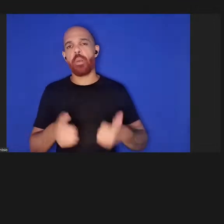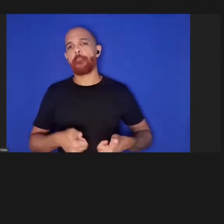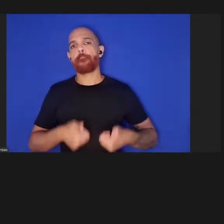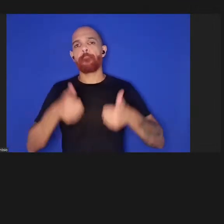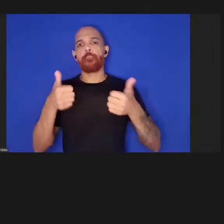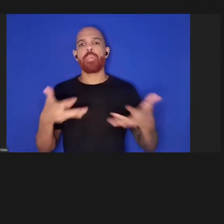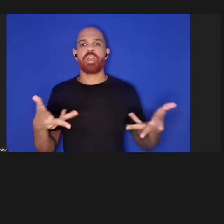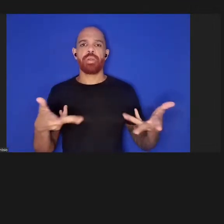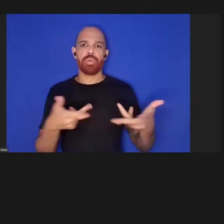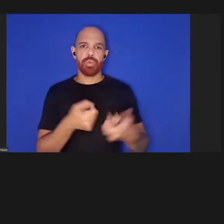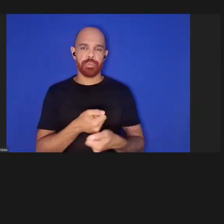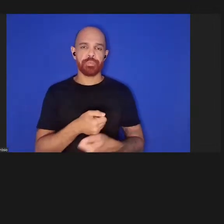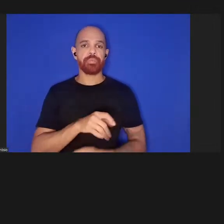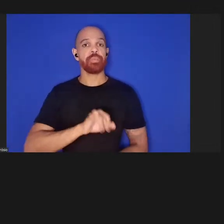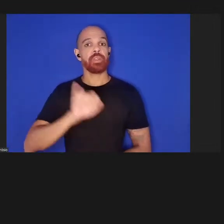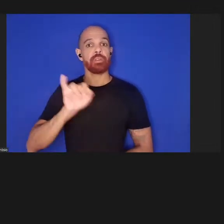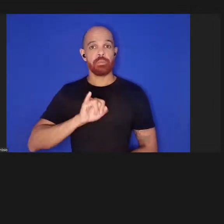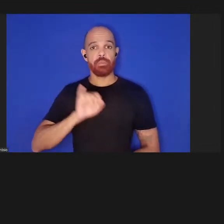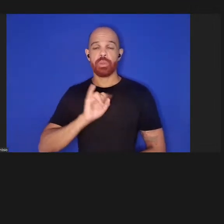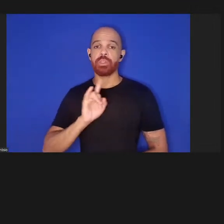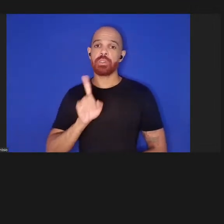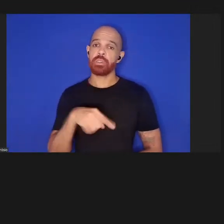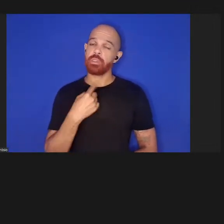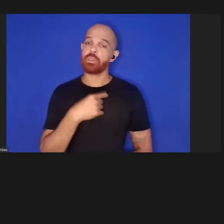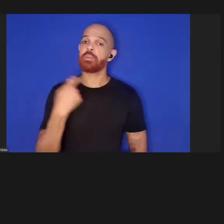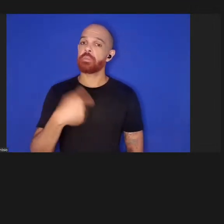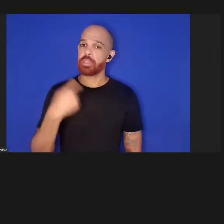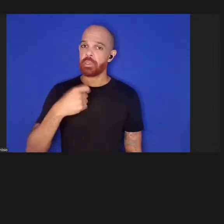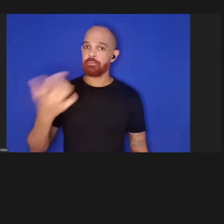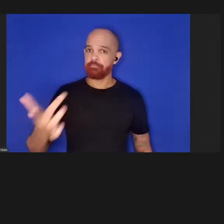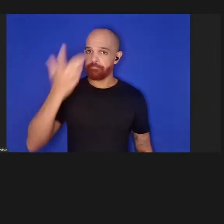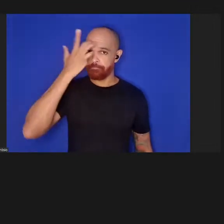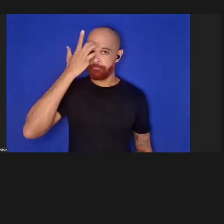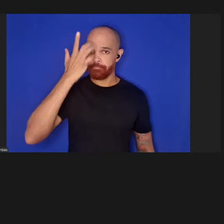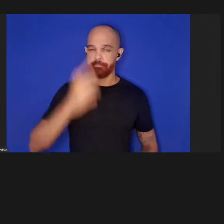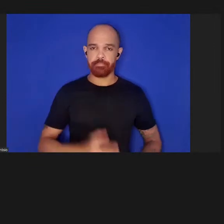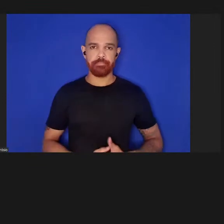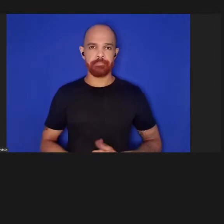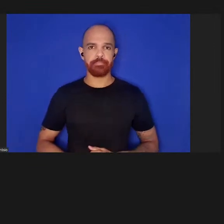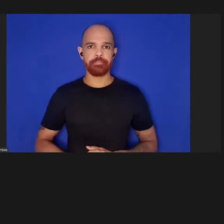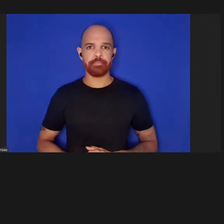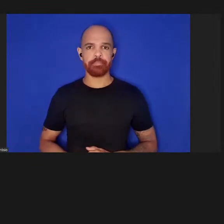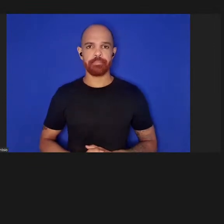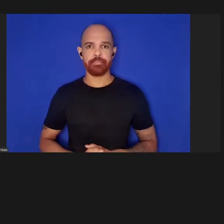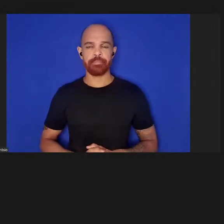isso é muito importante nós não deveríamos esquecer disso e certamente